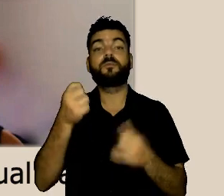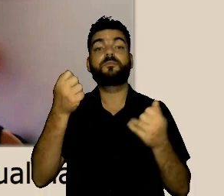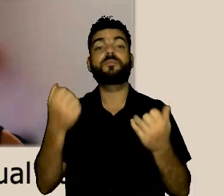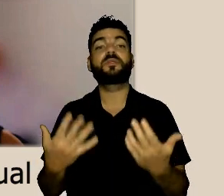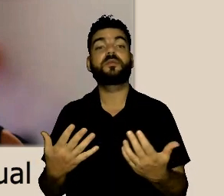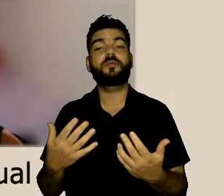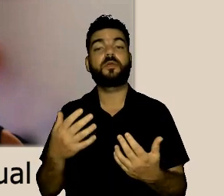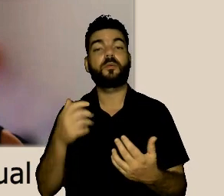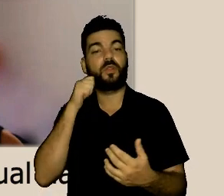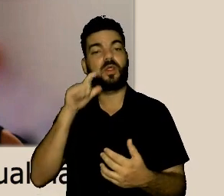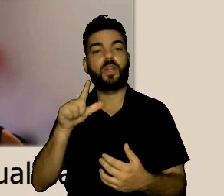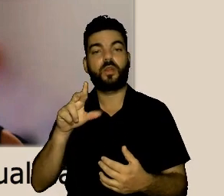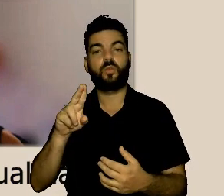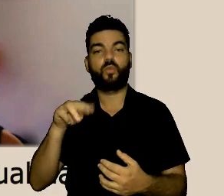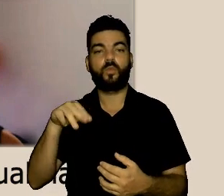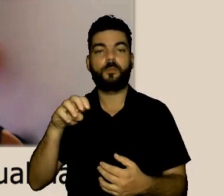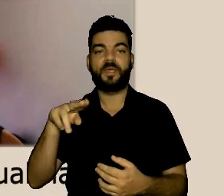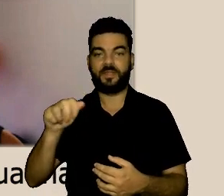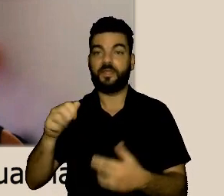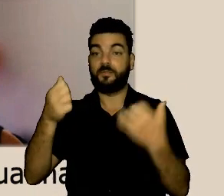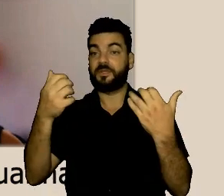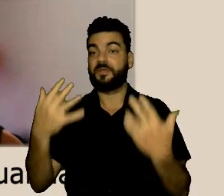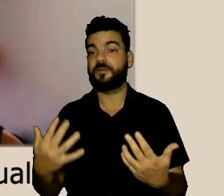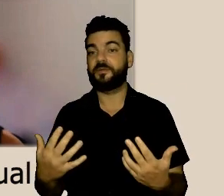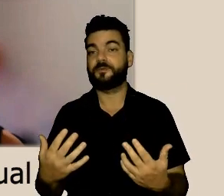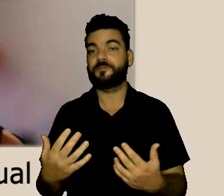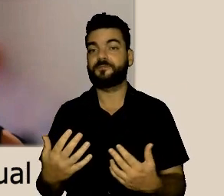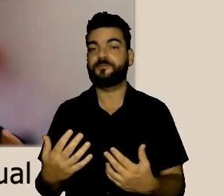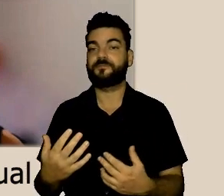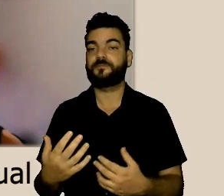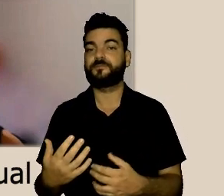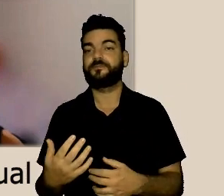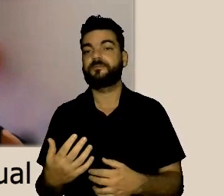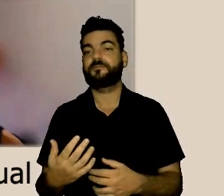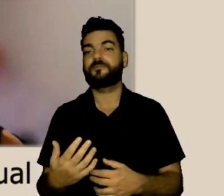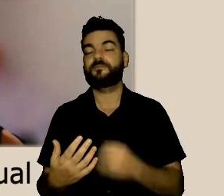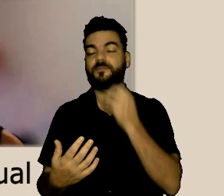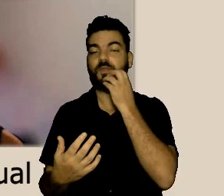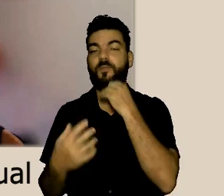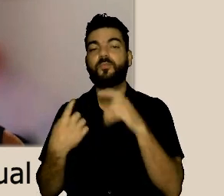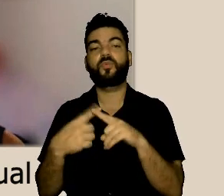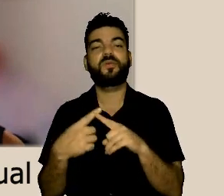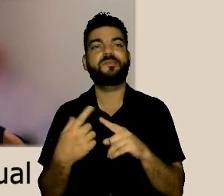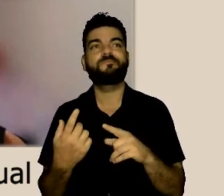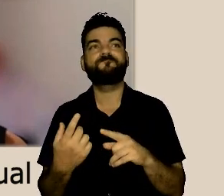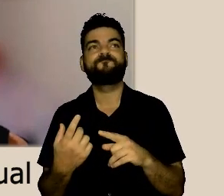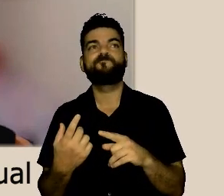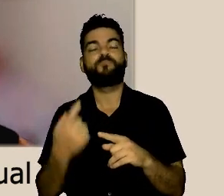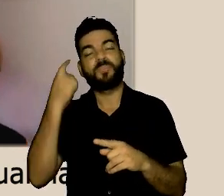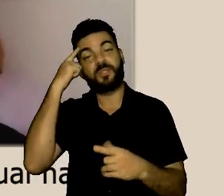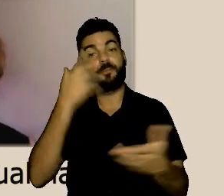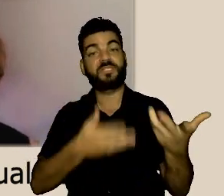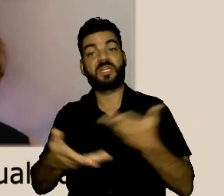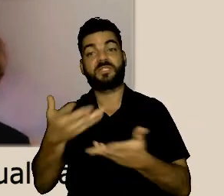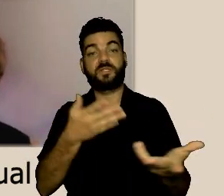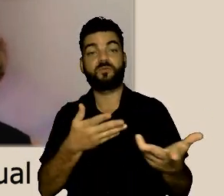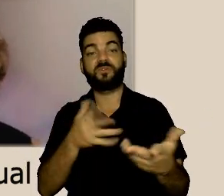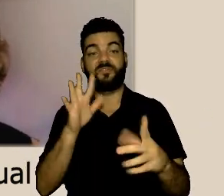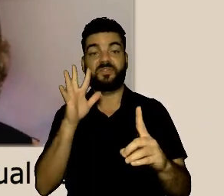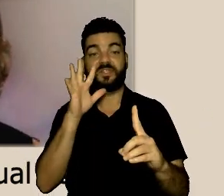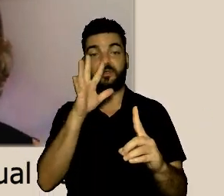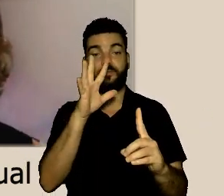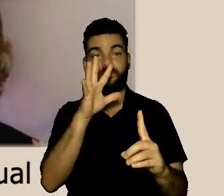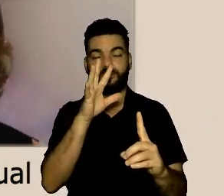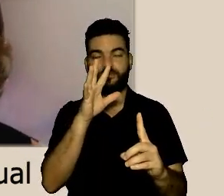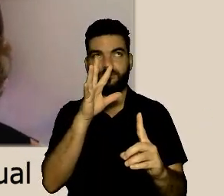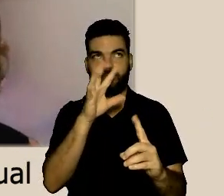gostaria que a senhora Maria Lumena comentasse foi da Tarsiane Sousa Ramos gostaria que a senhora Lumena Maria Lumena